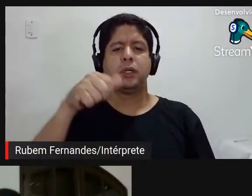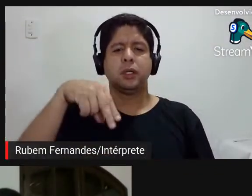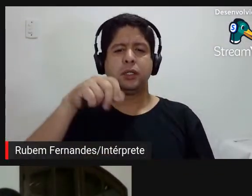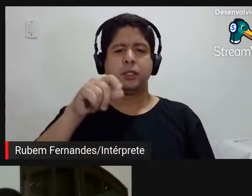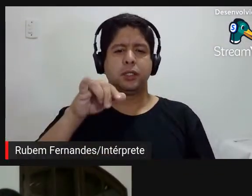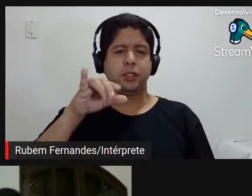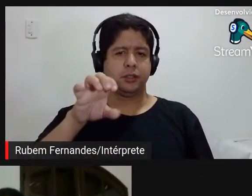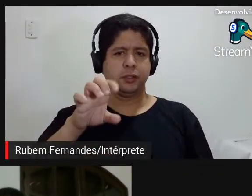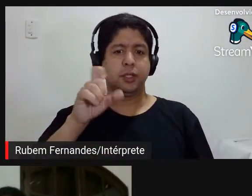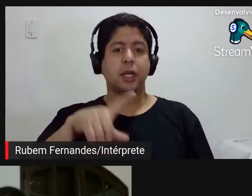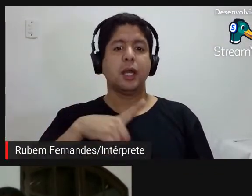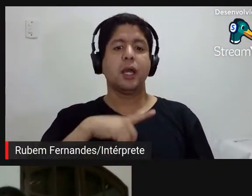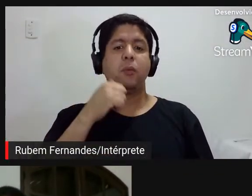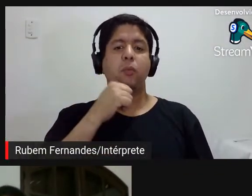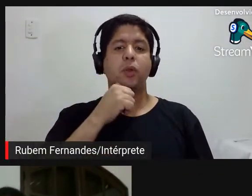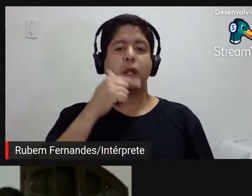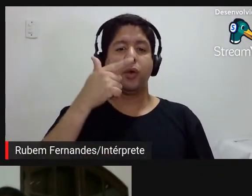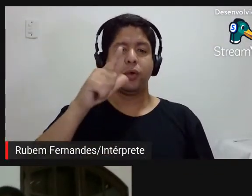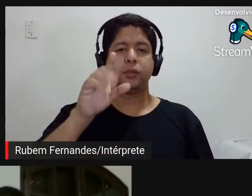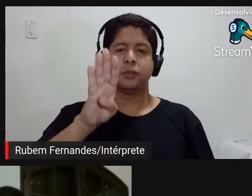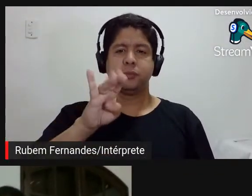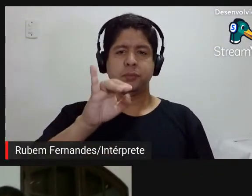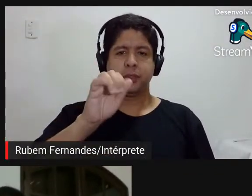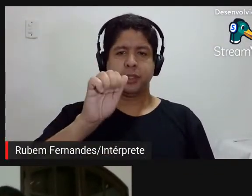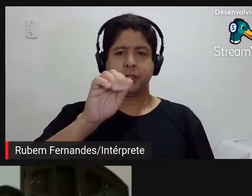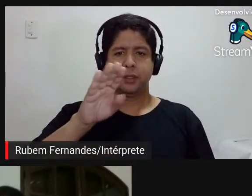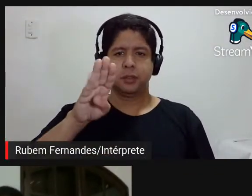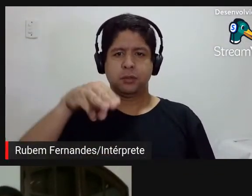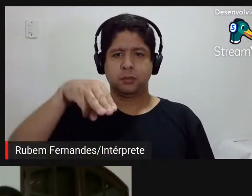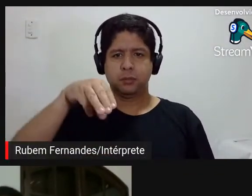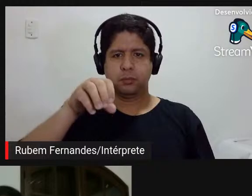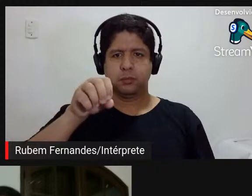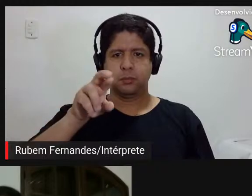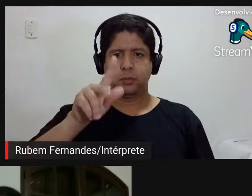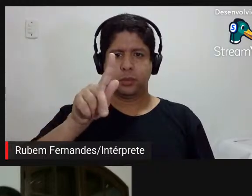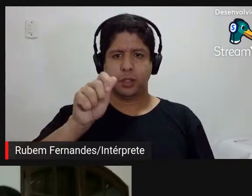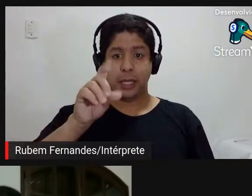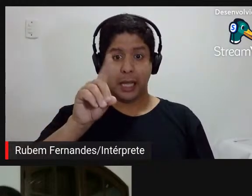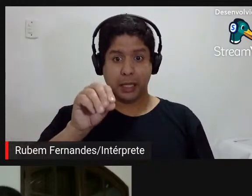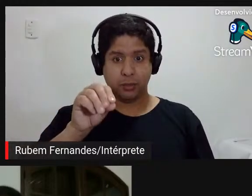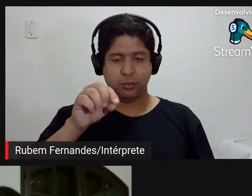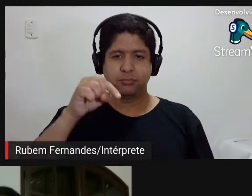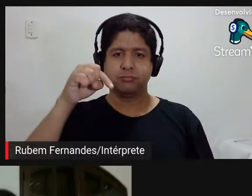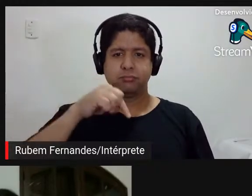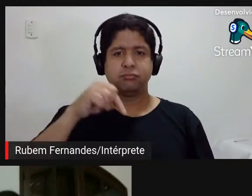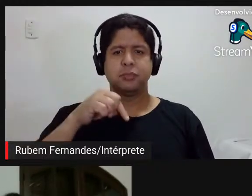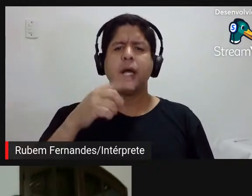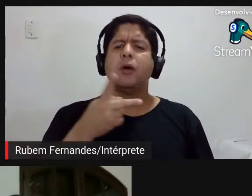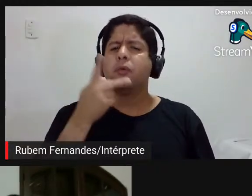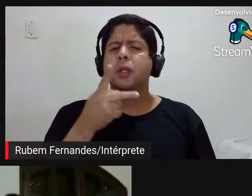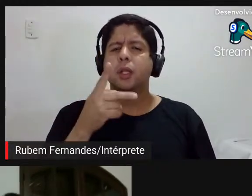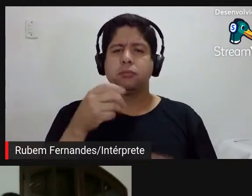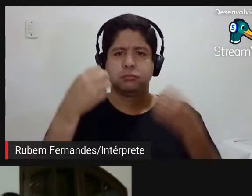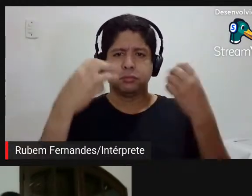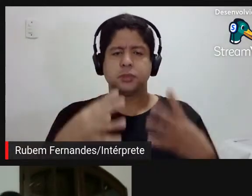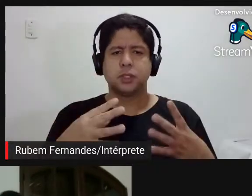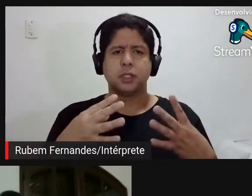é a Bia Morgado, e aí a vai conversar um pouquinho sobre esses